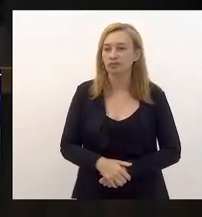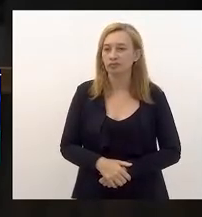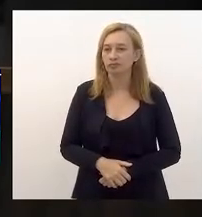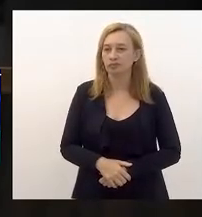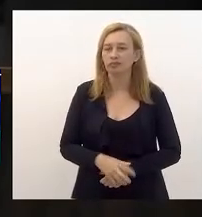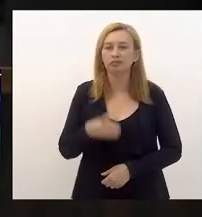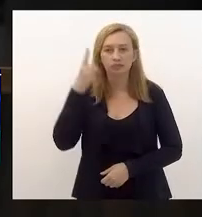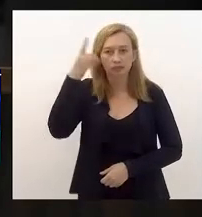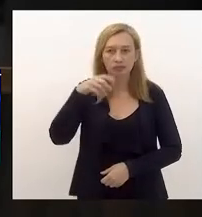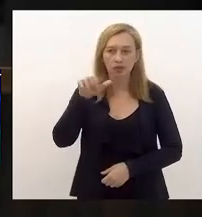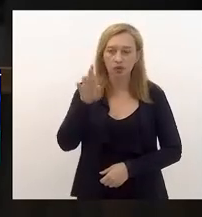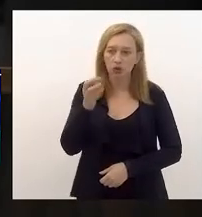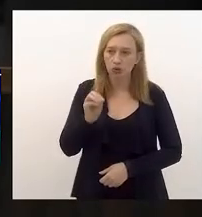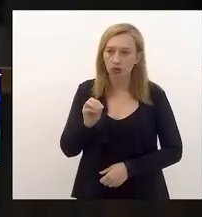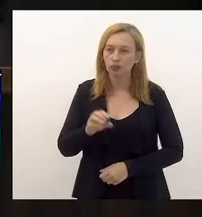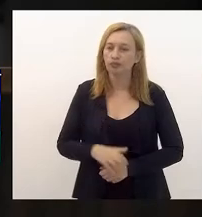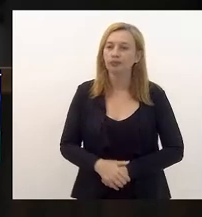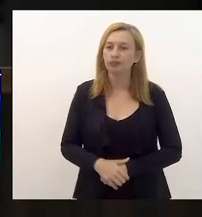Deputada Eurico Júnior.